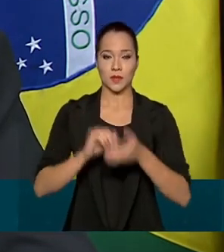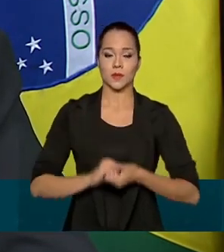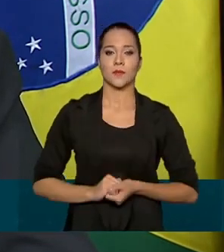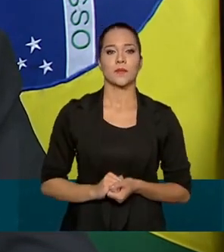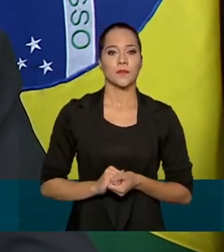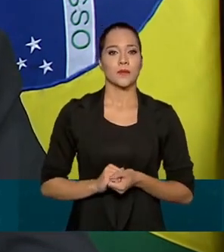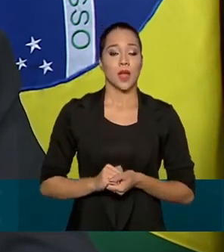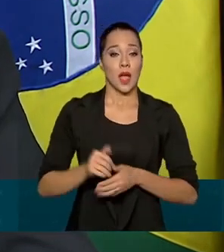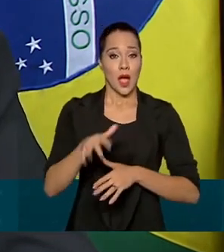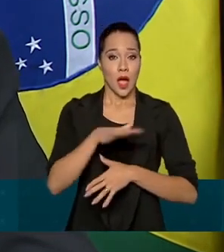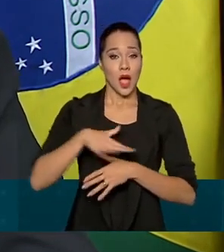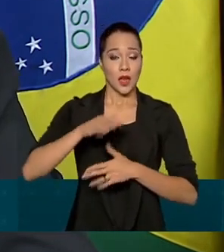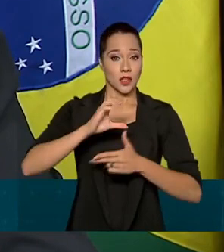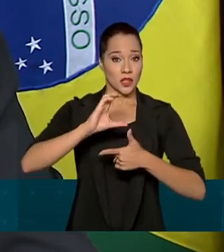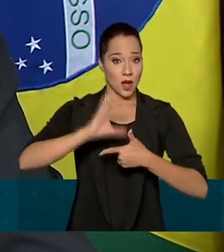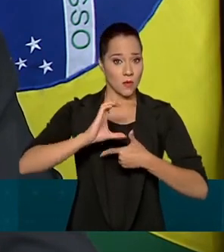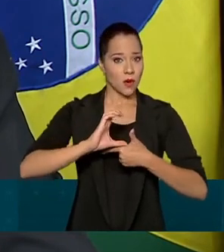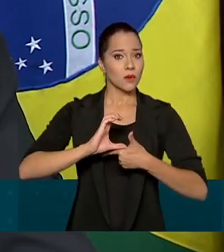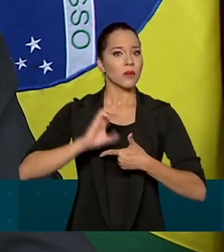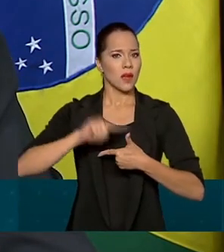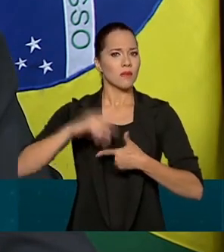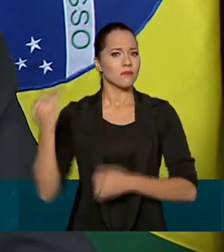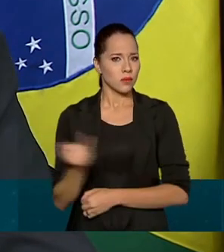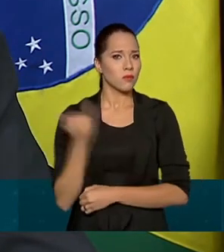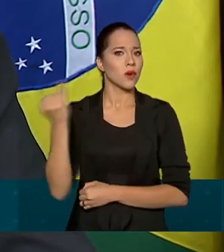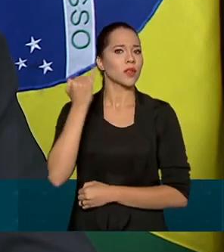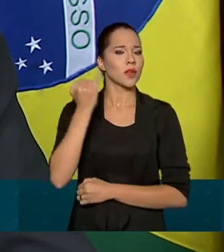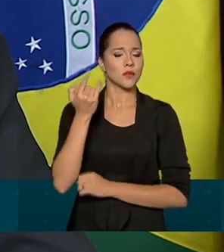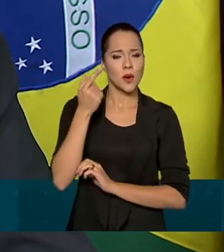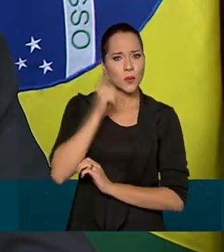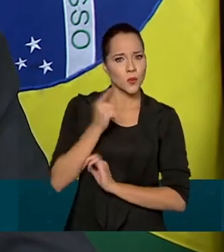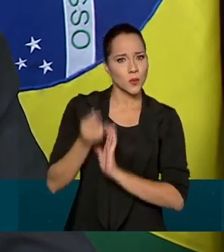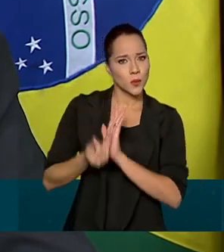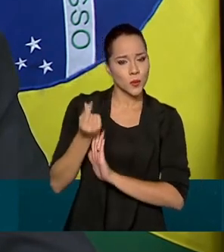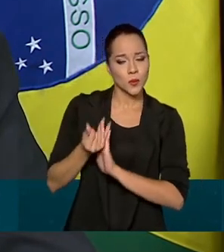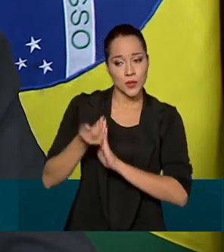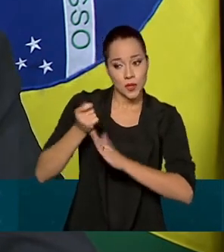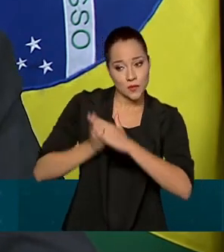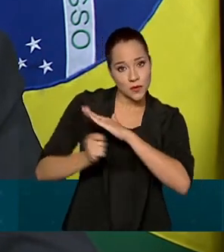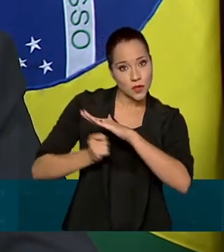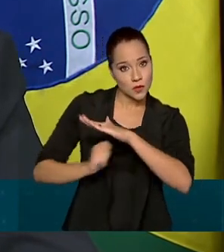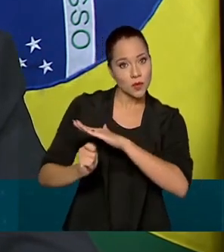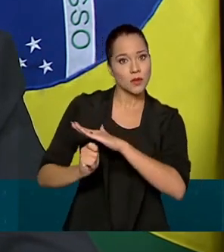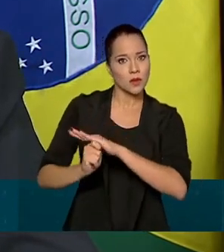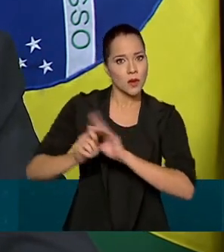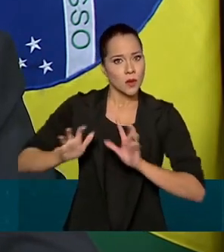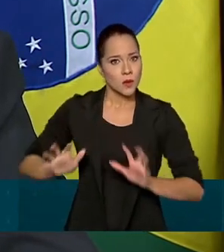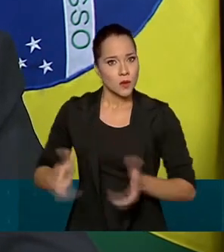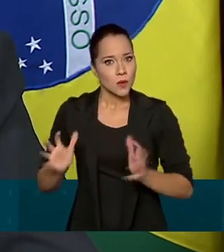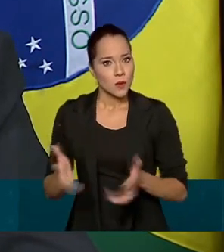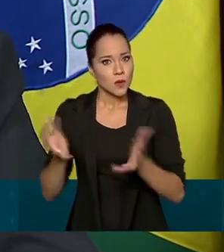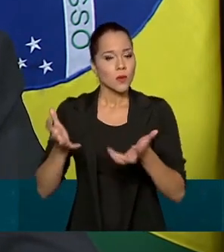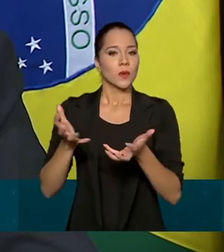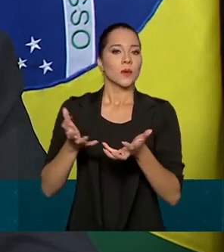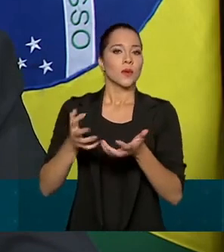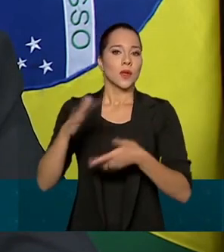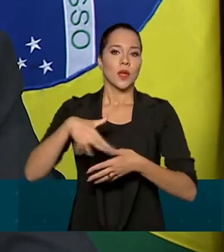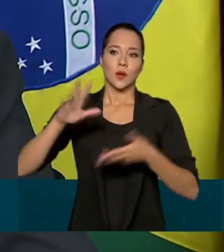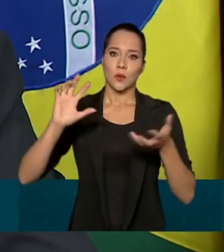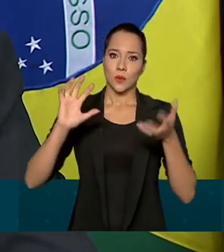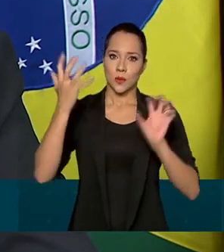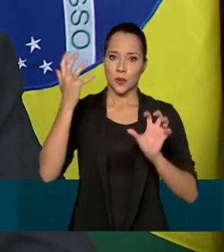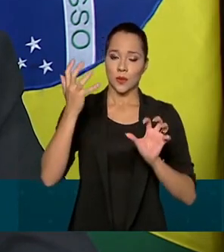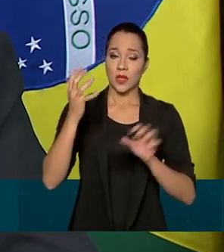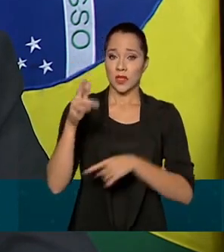mercados de carbono são cruciais como fonte de recursos e investimentos para impulsionar a ação climática,